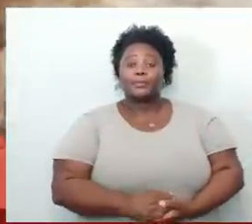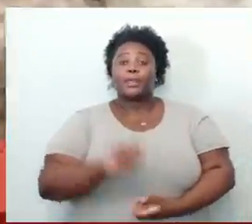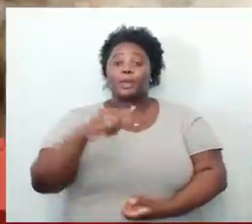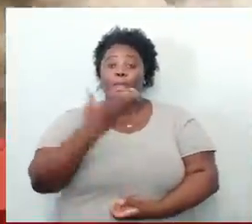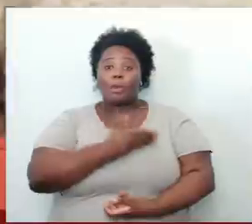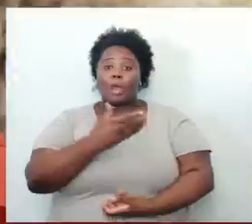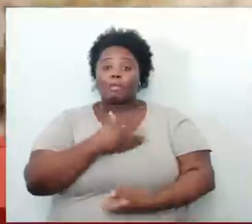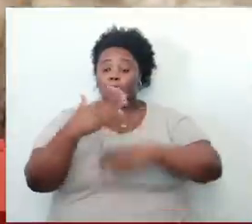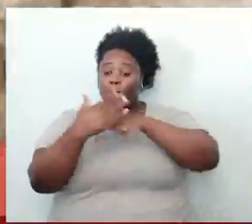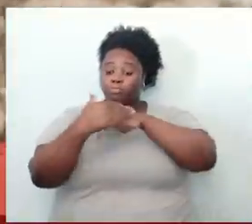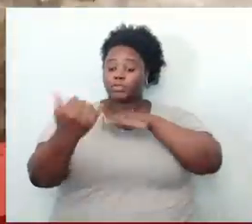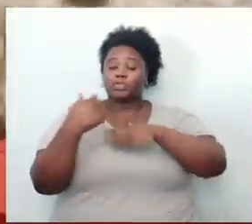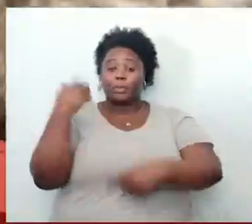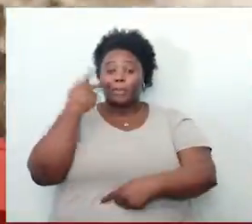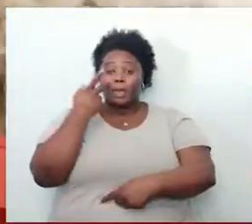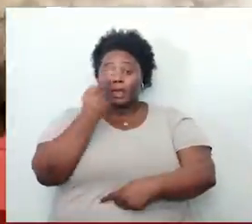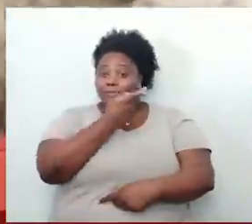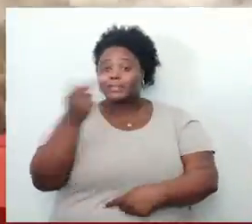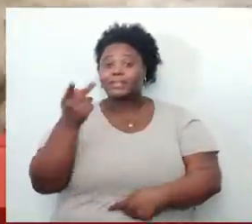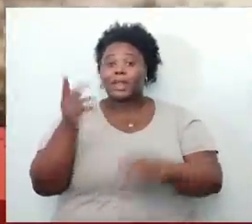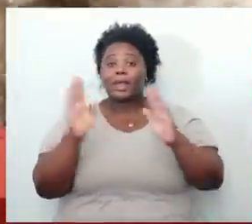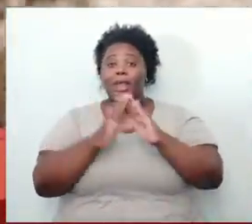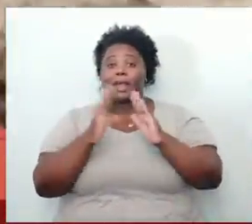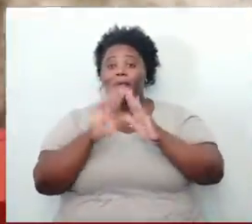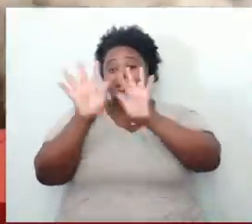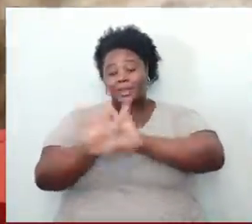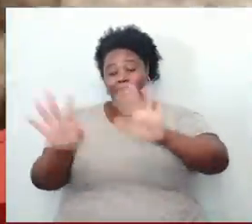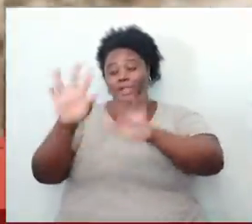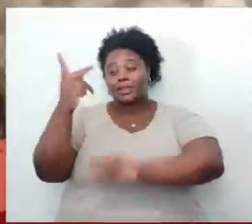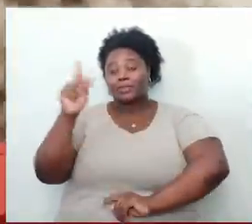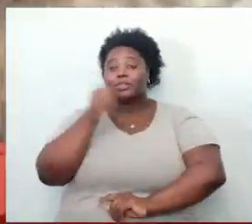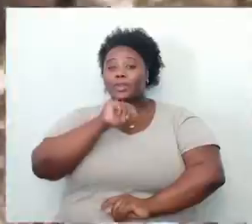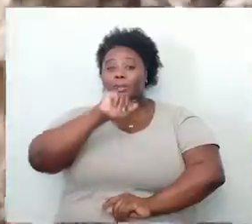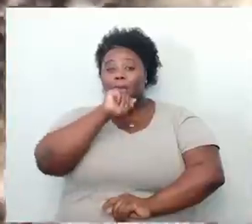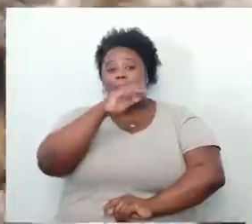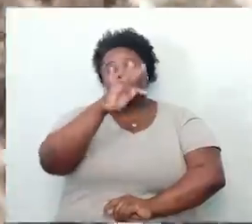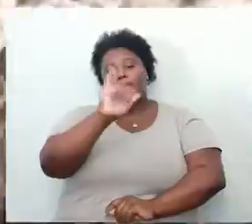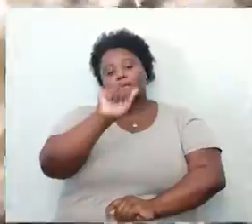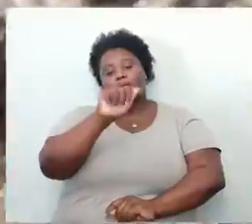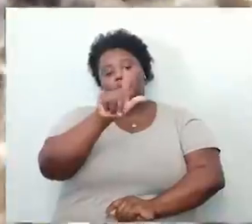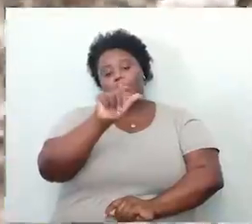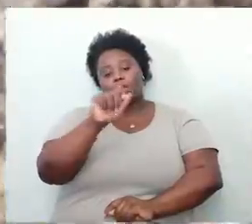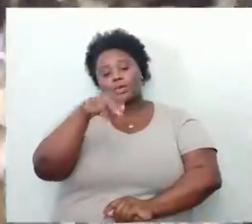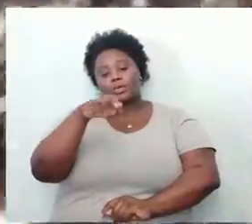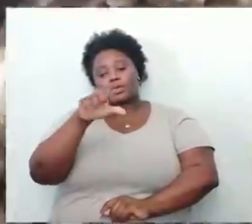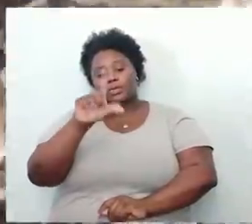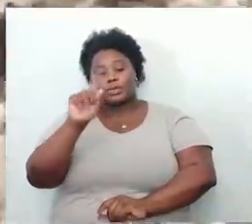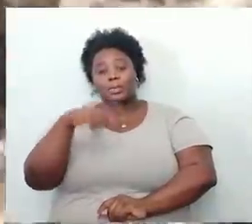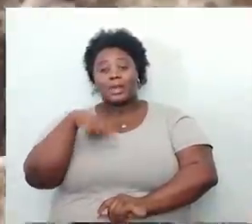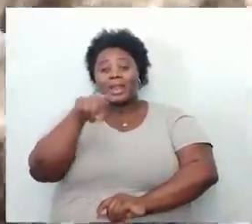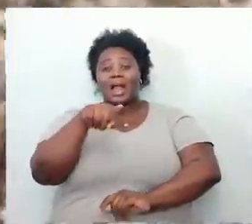amigo me convida para conhecer a casa e a paisagem de seu pai, Tiago de Mello, no